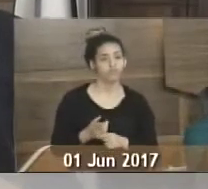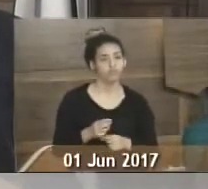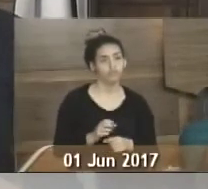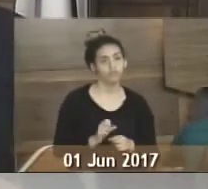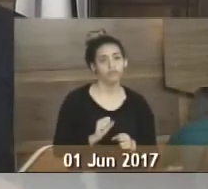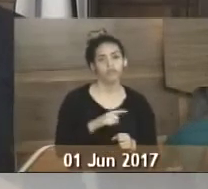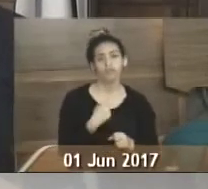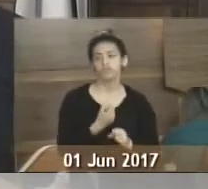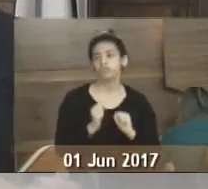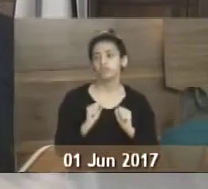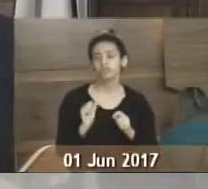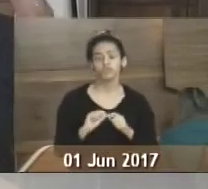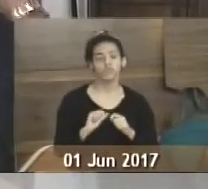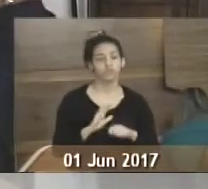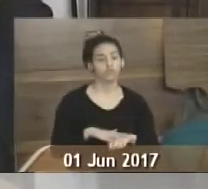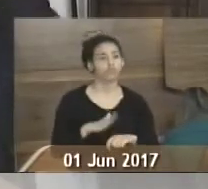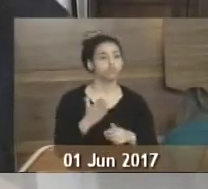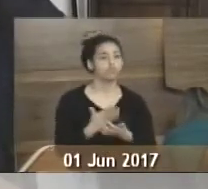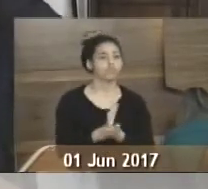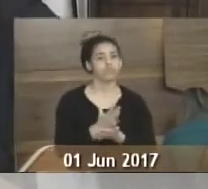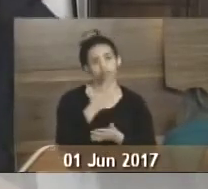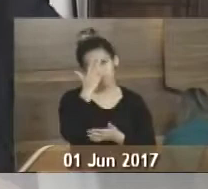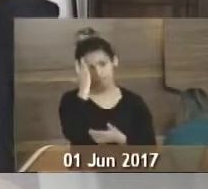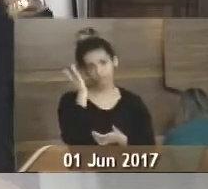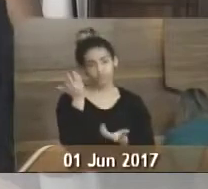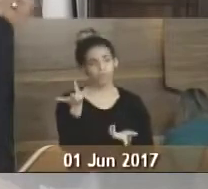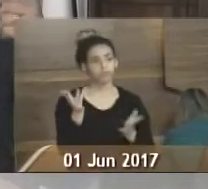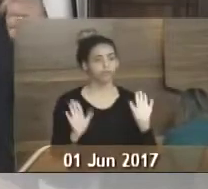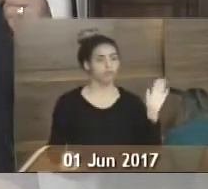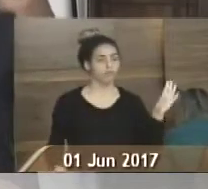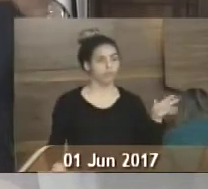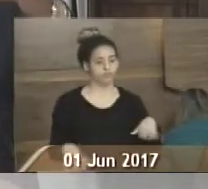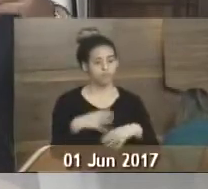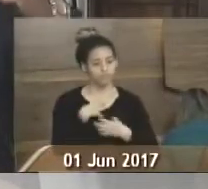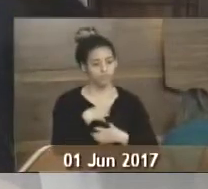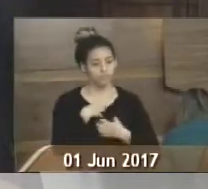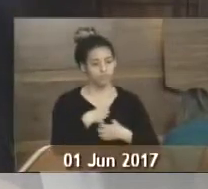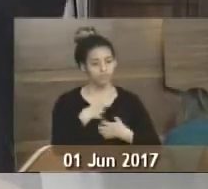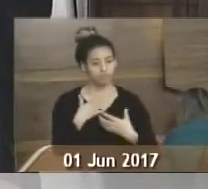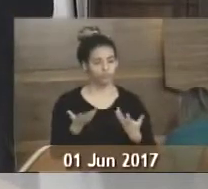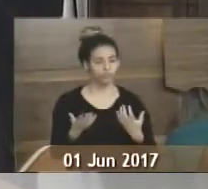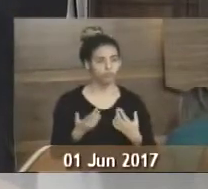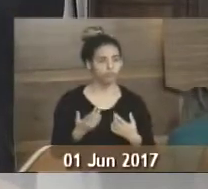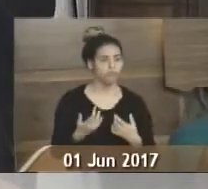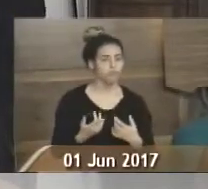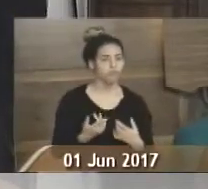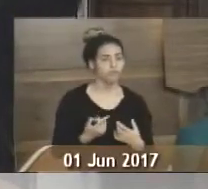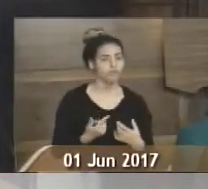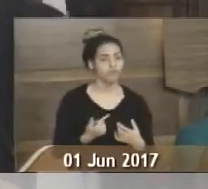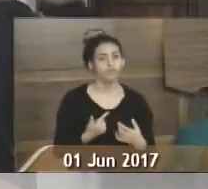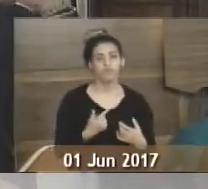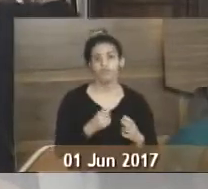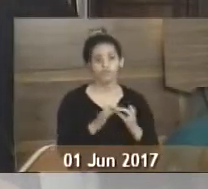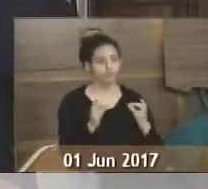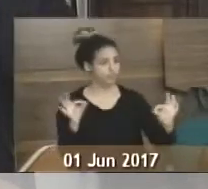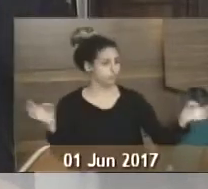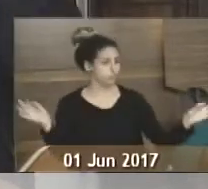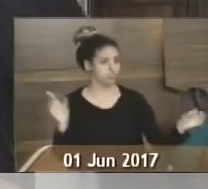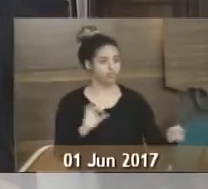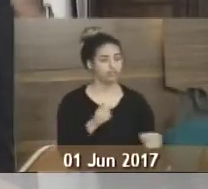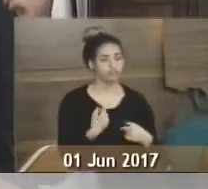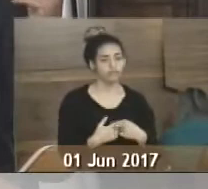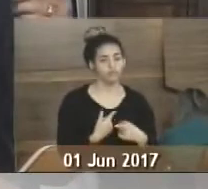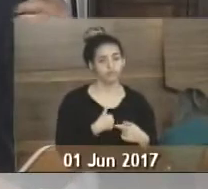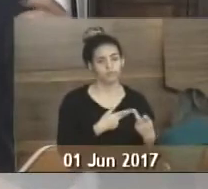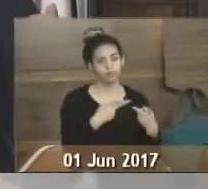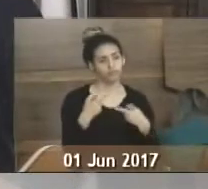proximidade. Porque, assim, às vezes as pessoas... Hospital de Praia Brava, desculpa, não é pela distância, não porque eu vou ao Parque Mambucaba, visito meu amigo Canindé,